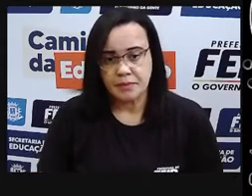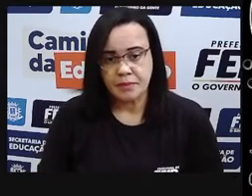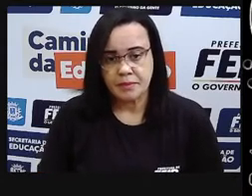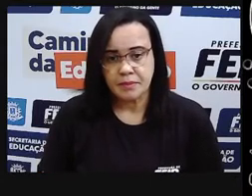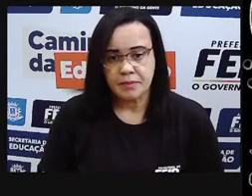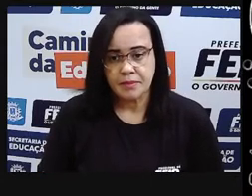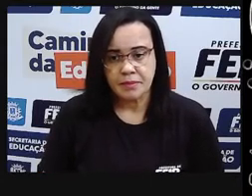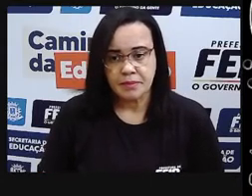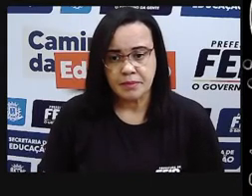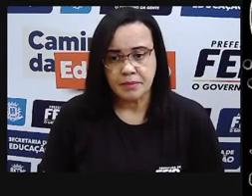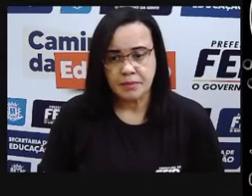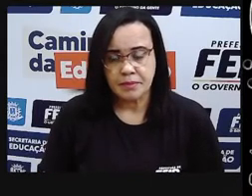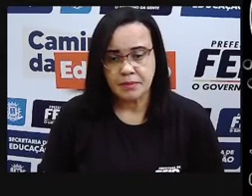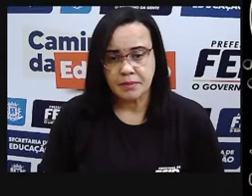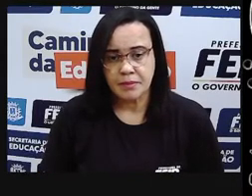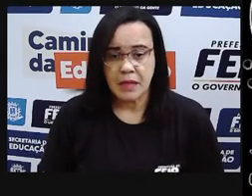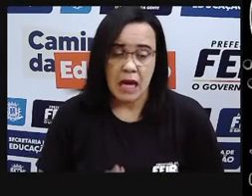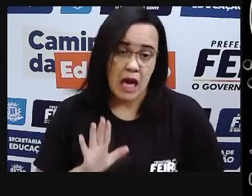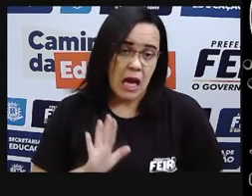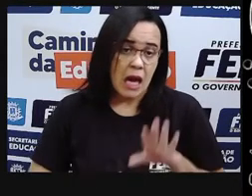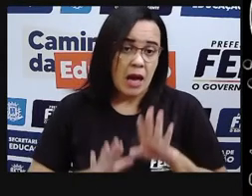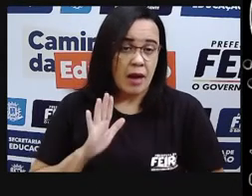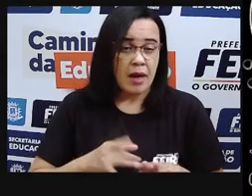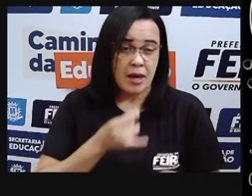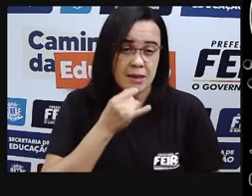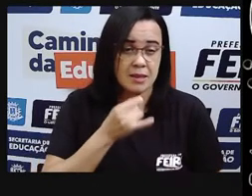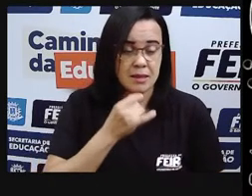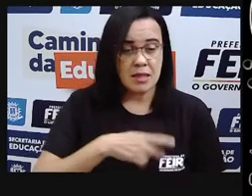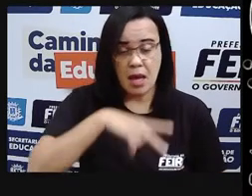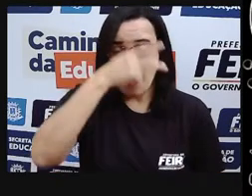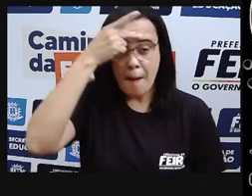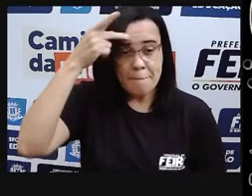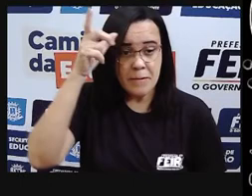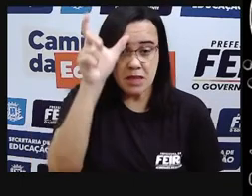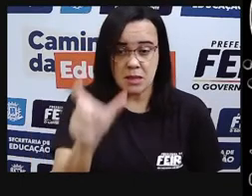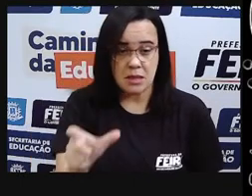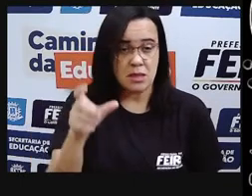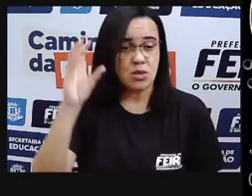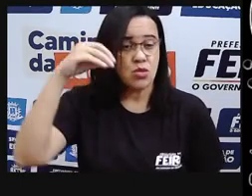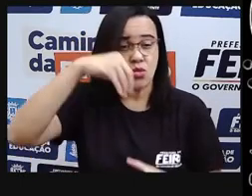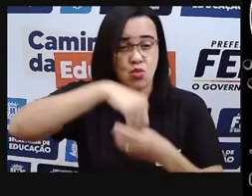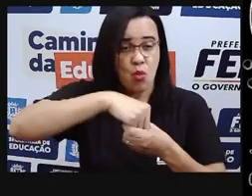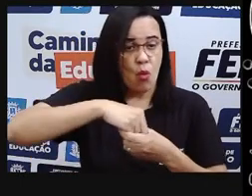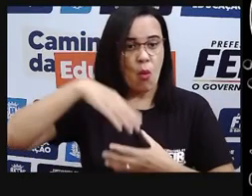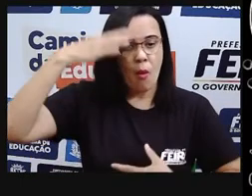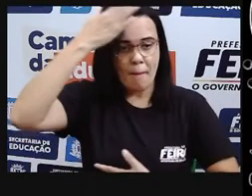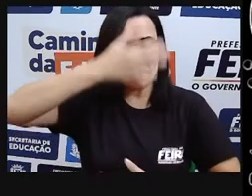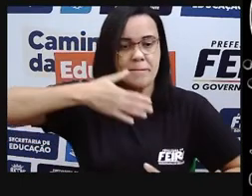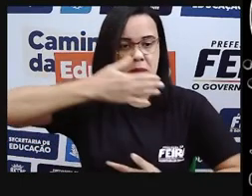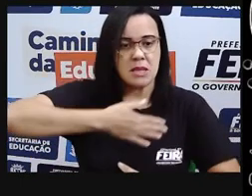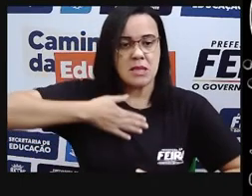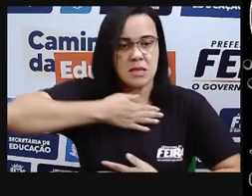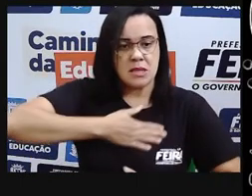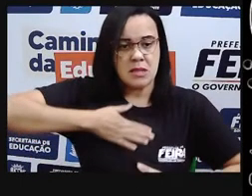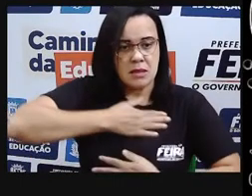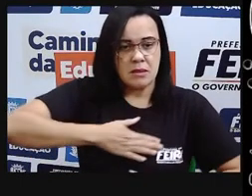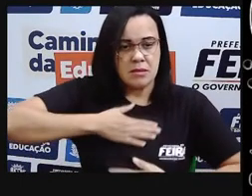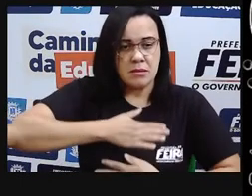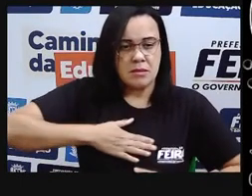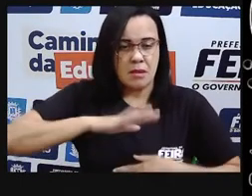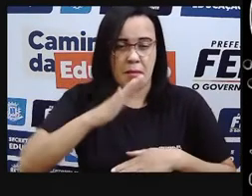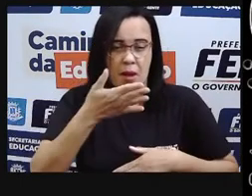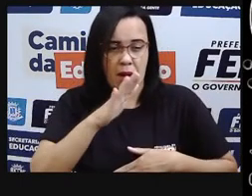essa pessoa, né, ela está tomando um banho, demorou duas horas no banho. Então, eu vou pegar esse 5